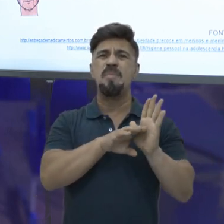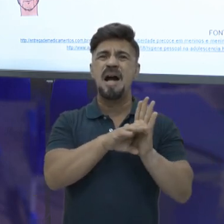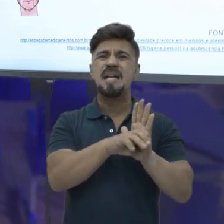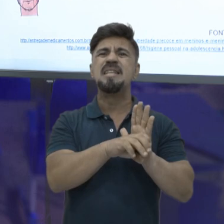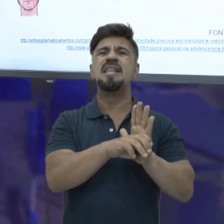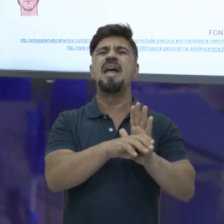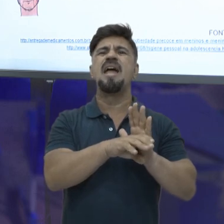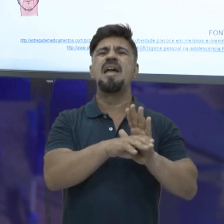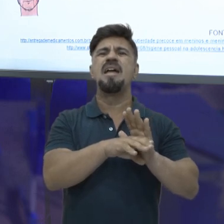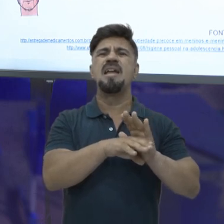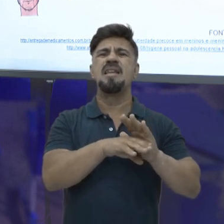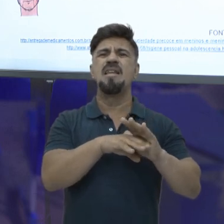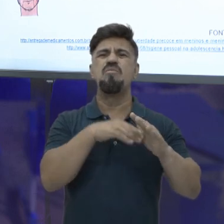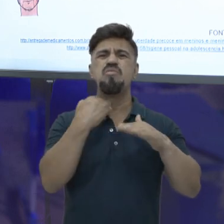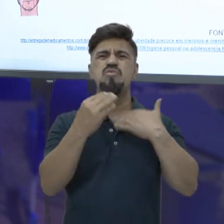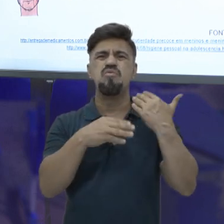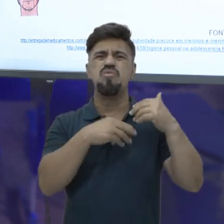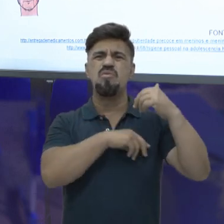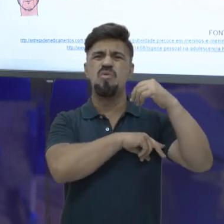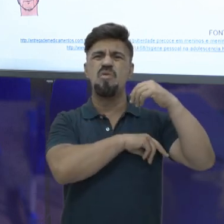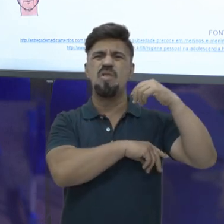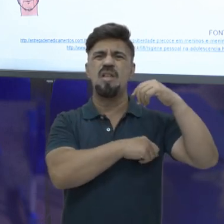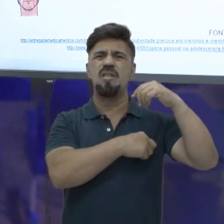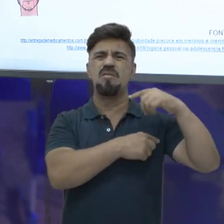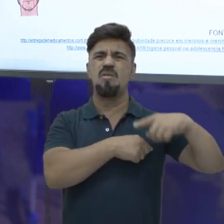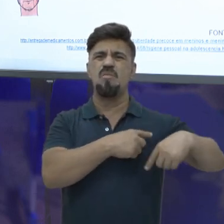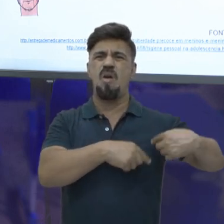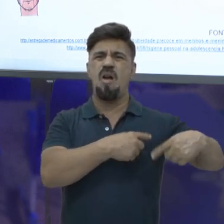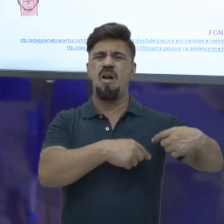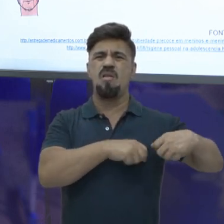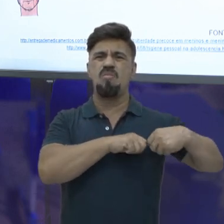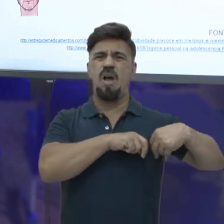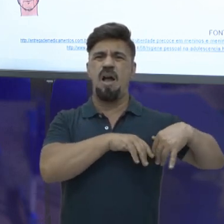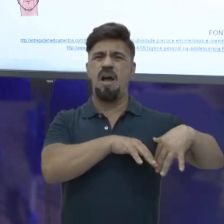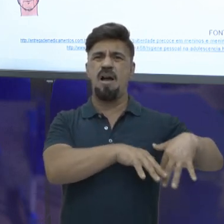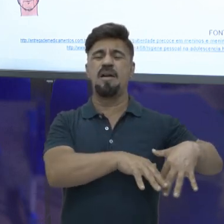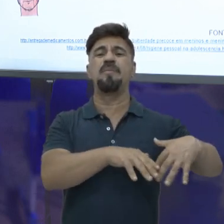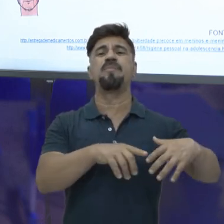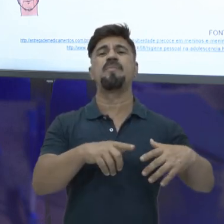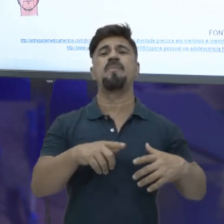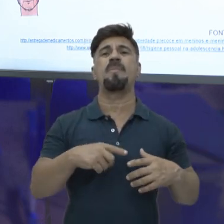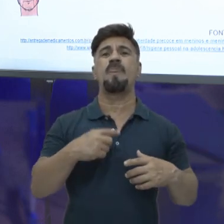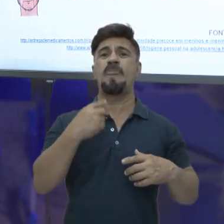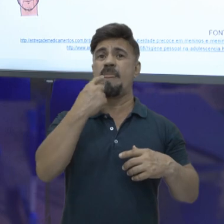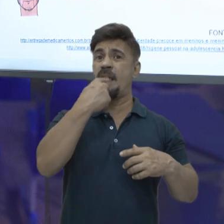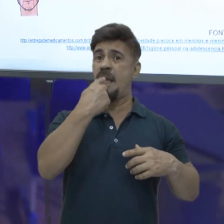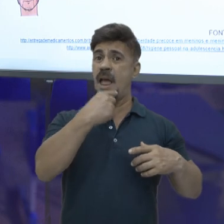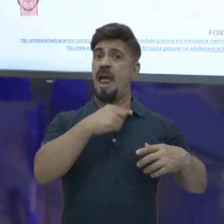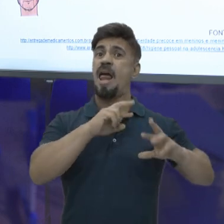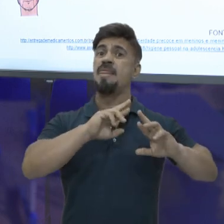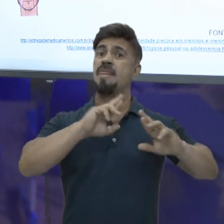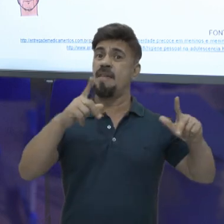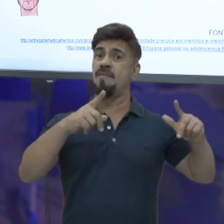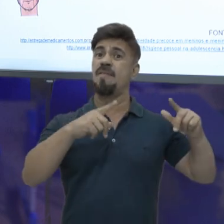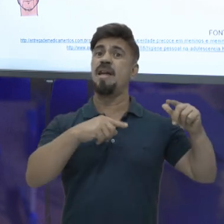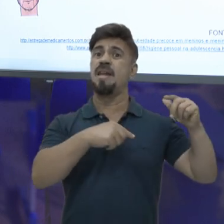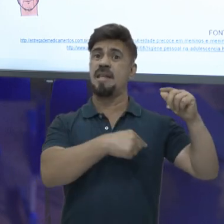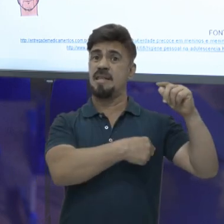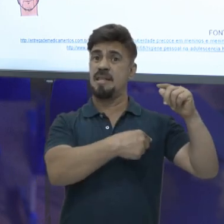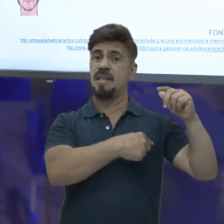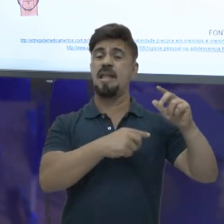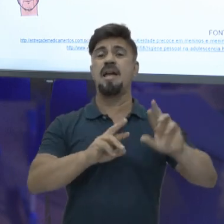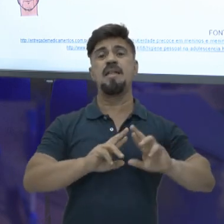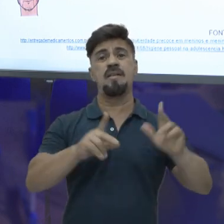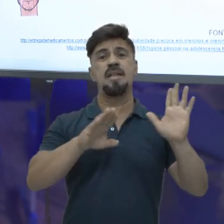bactérias acabam comendo essas células mortas. Essas bactérias não são iguais às da boca, não. Mas acaba tendo a mesma